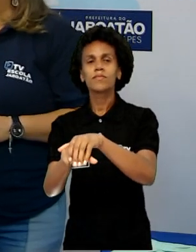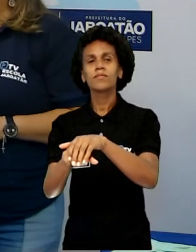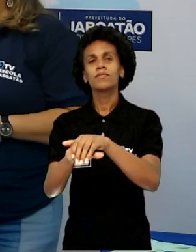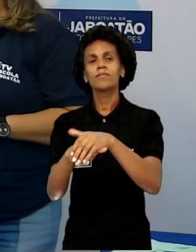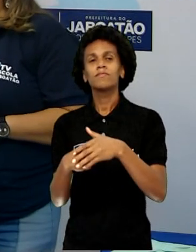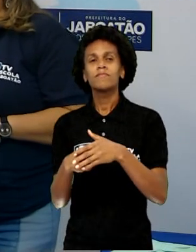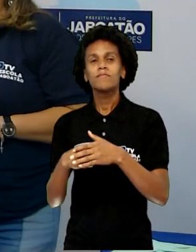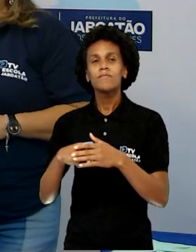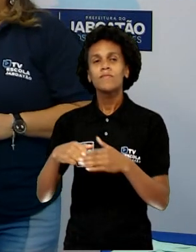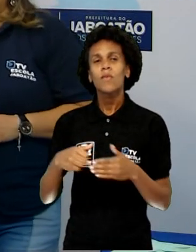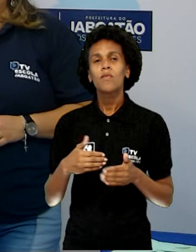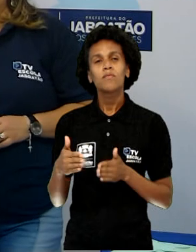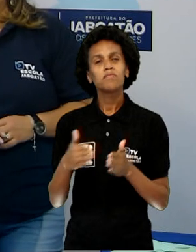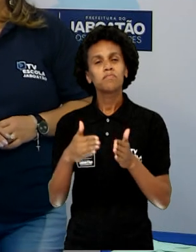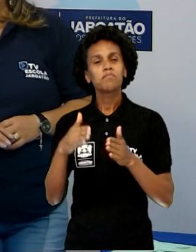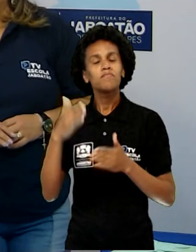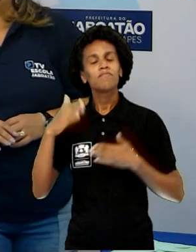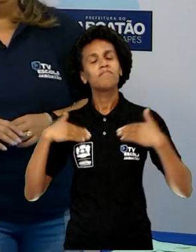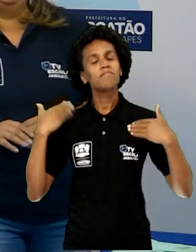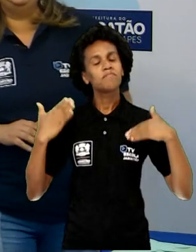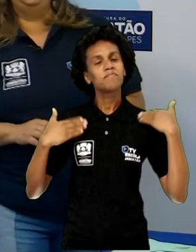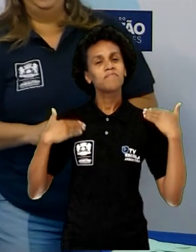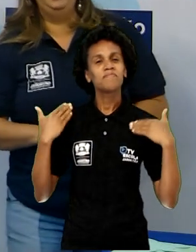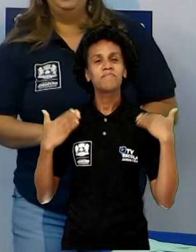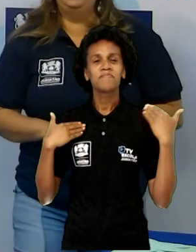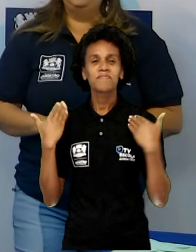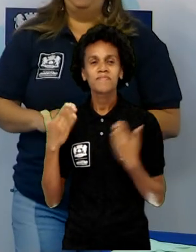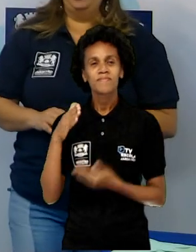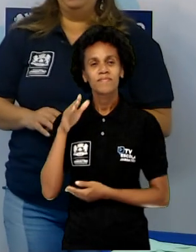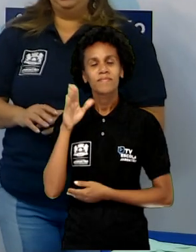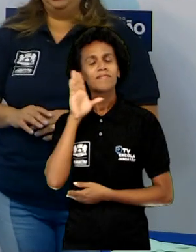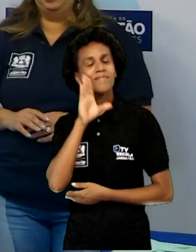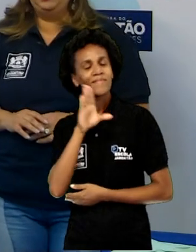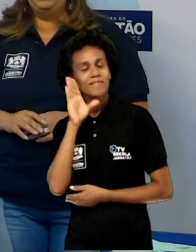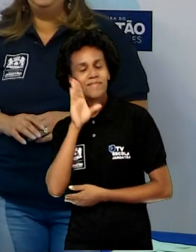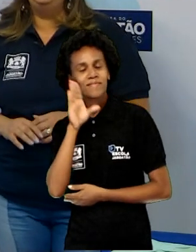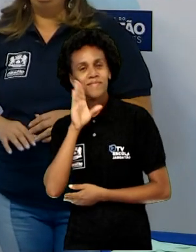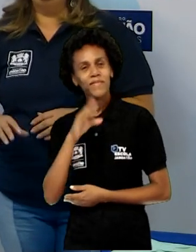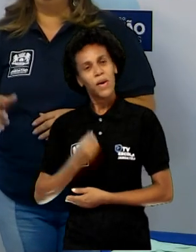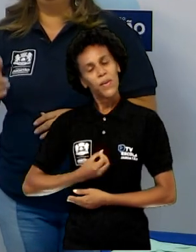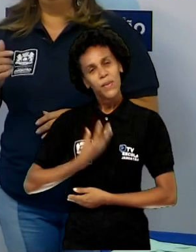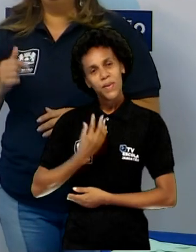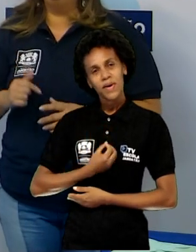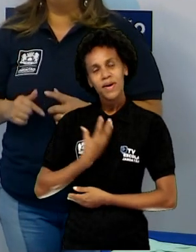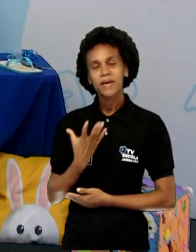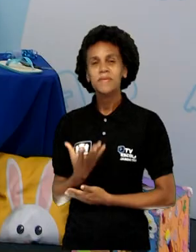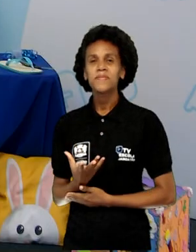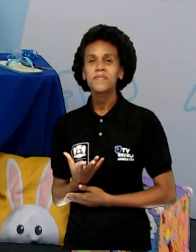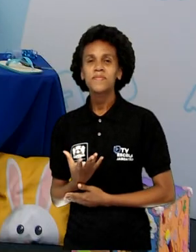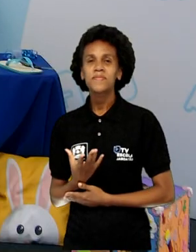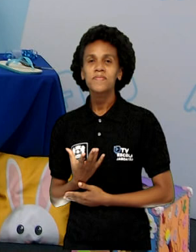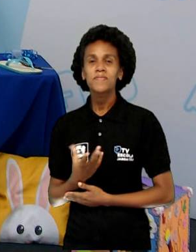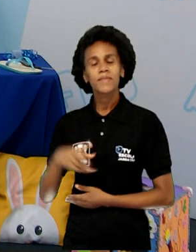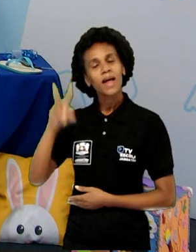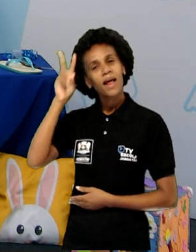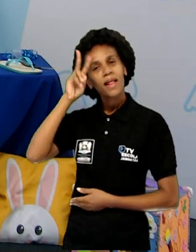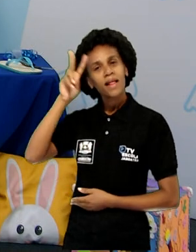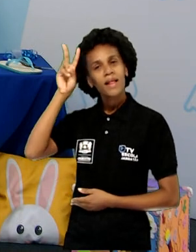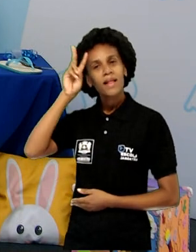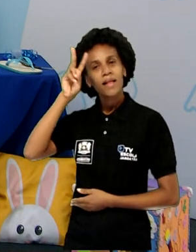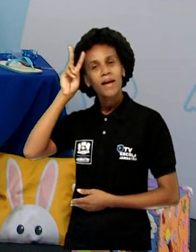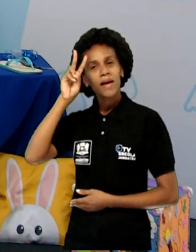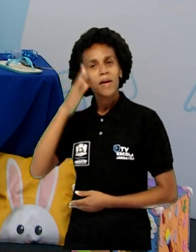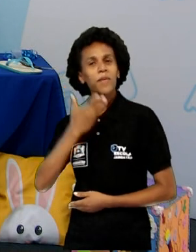uma voltinha. Olha aí, bem legal, não é? Esse poema da tartaruga lembra muito bem aquela nossa